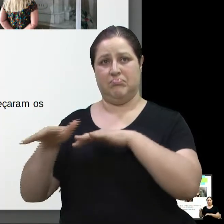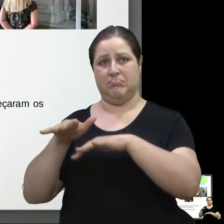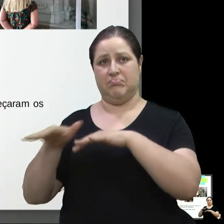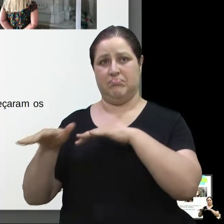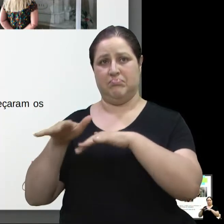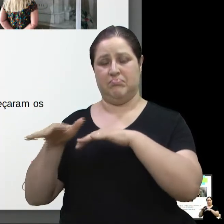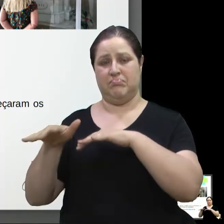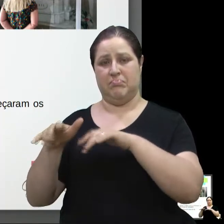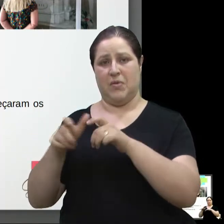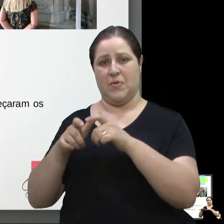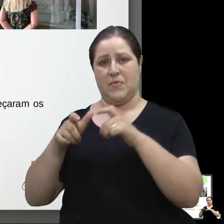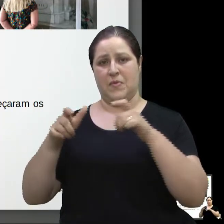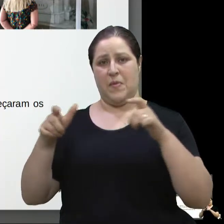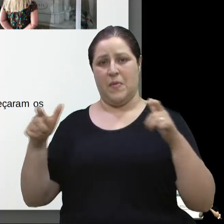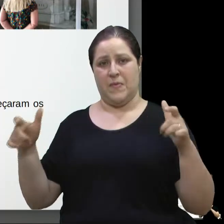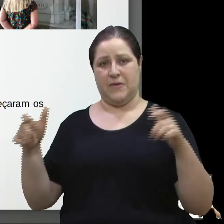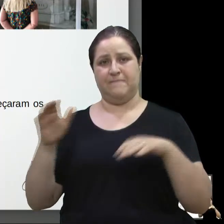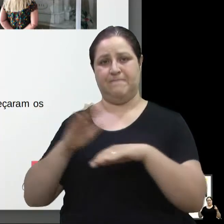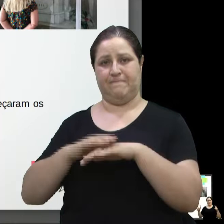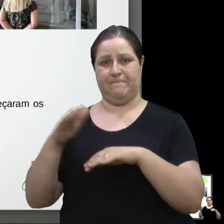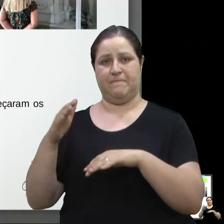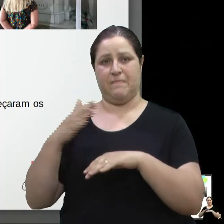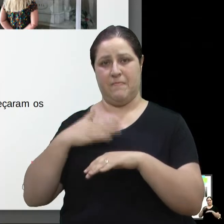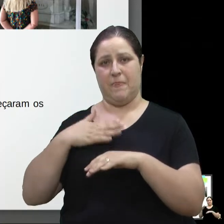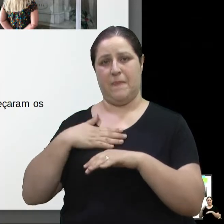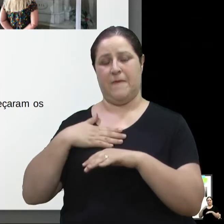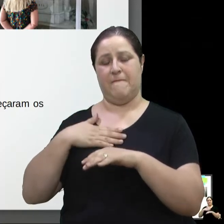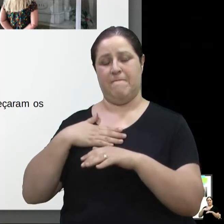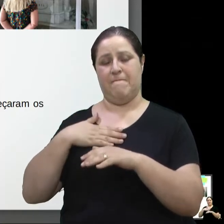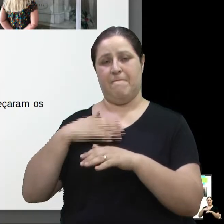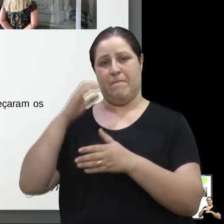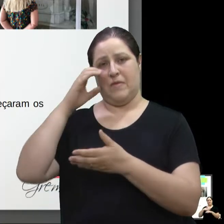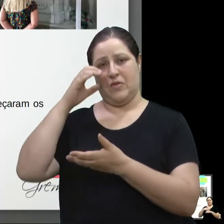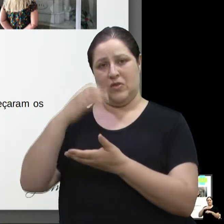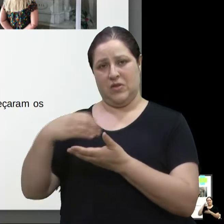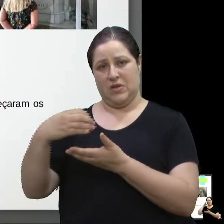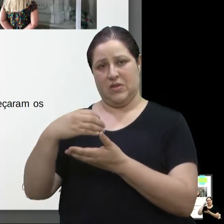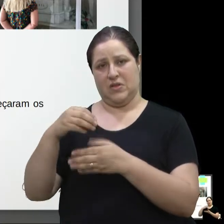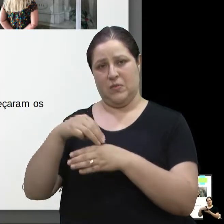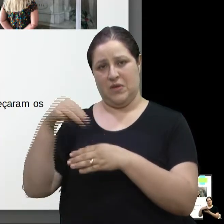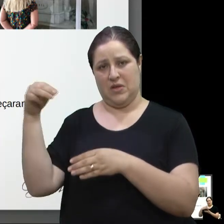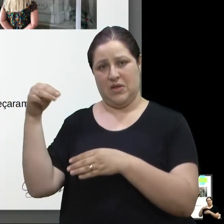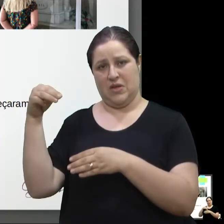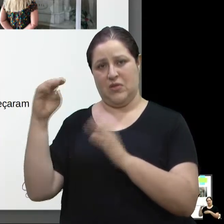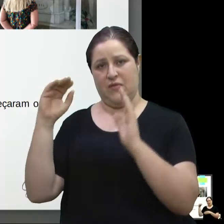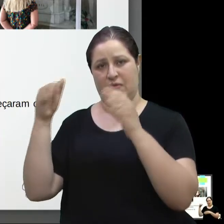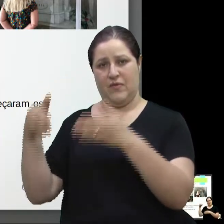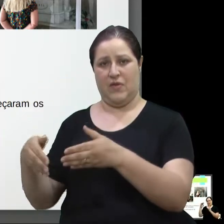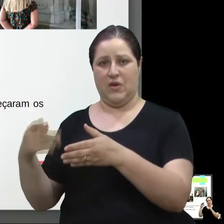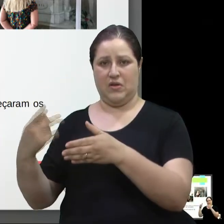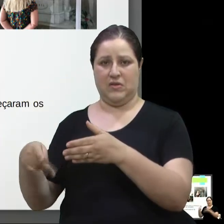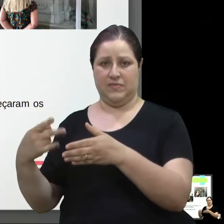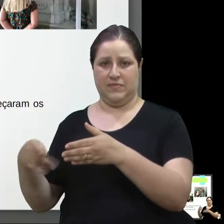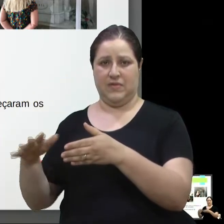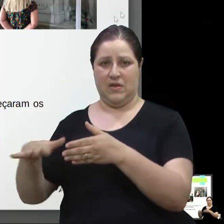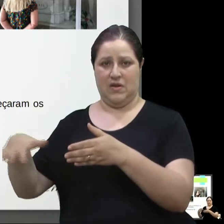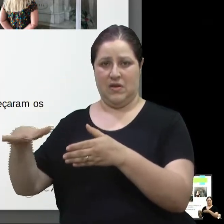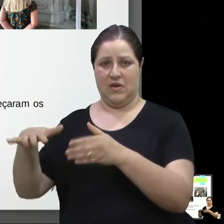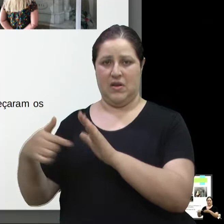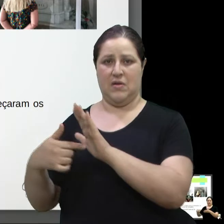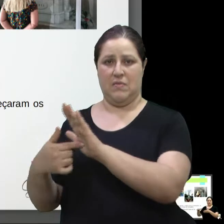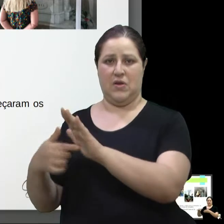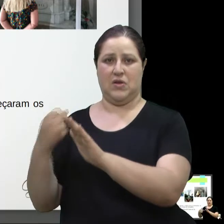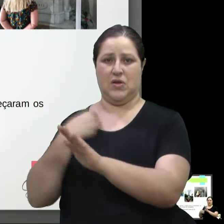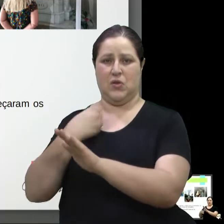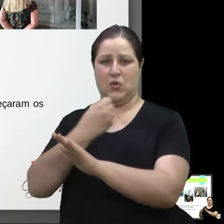cresce cada vez mais. Inclusive, a minha dissertação de mestrado eu fiz voltada para essa área, apresentando números,